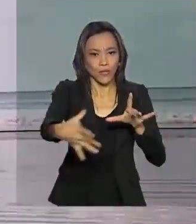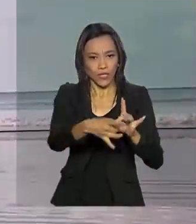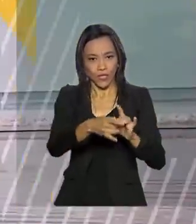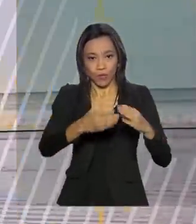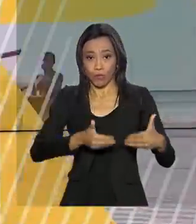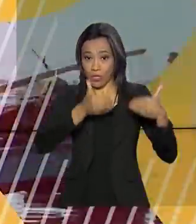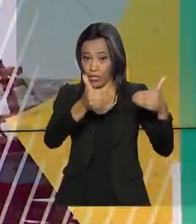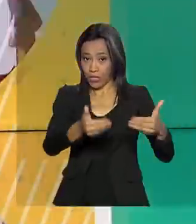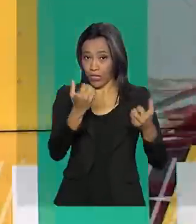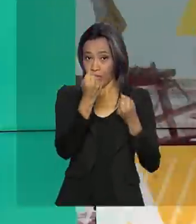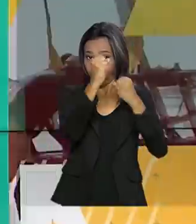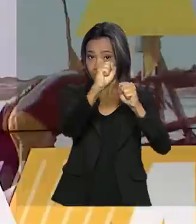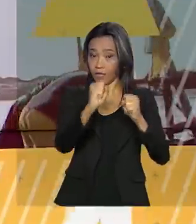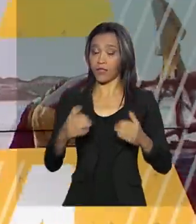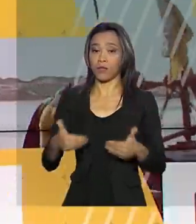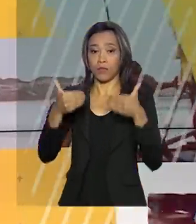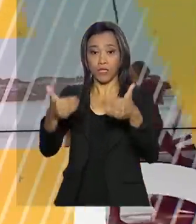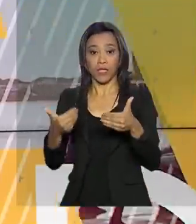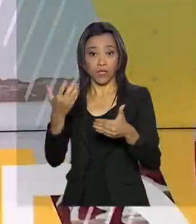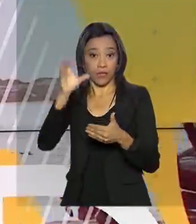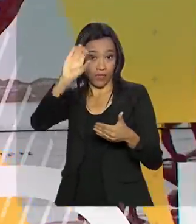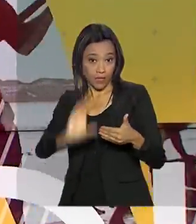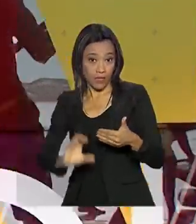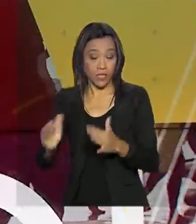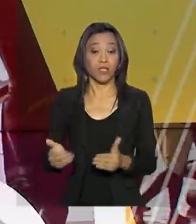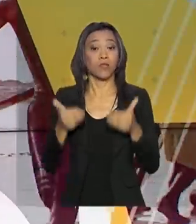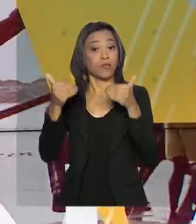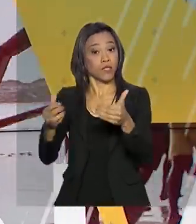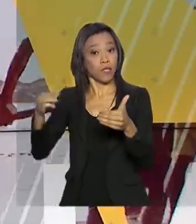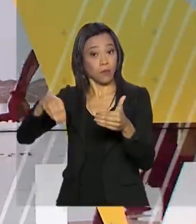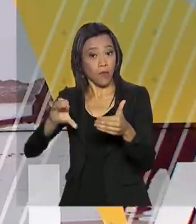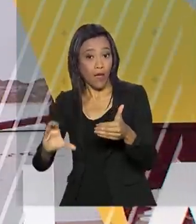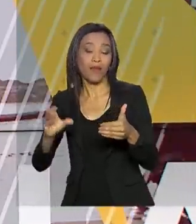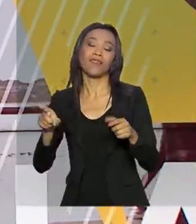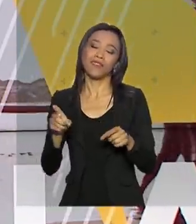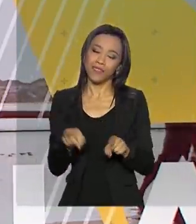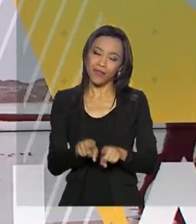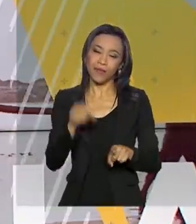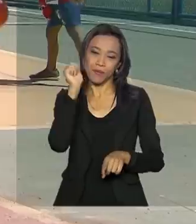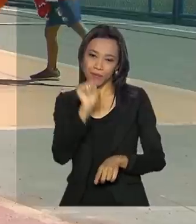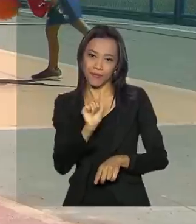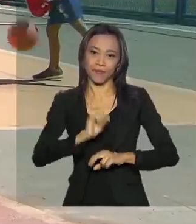Ministérios da Defesa, da Cidadania, da Educação e da Mulher.